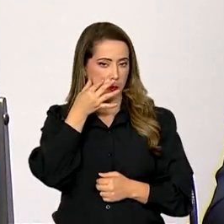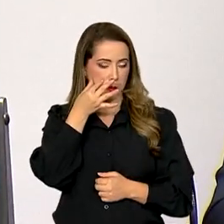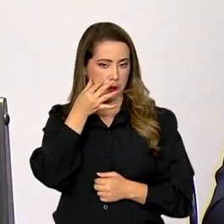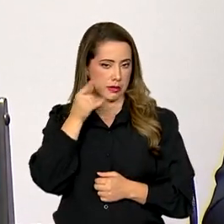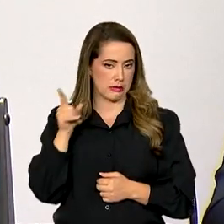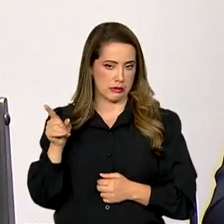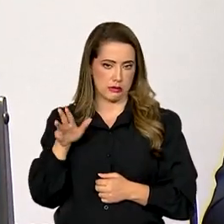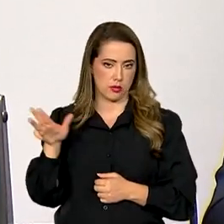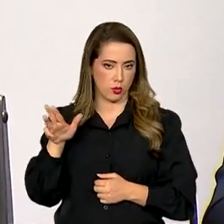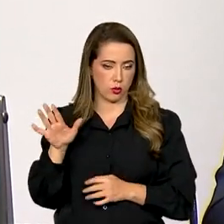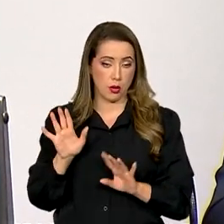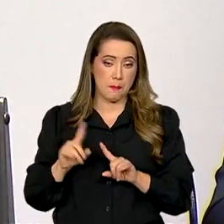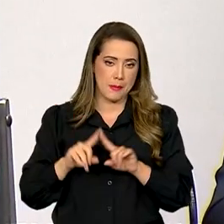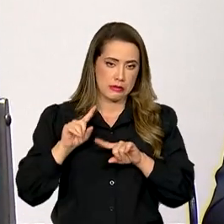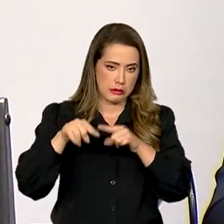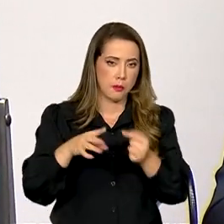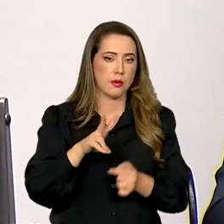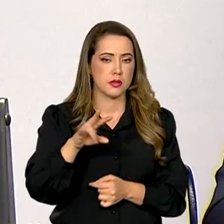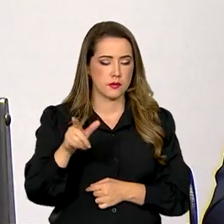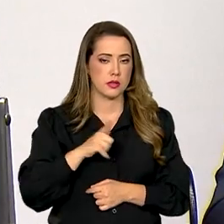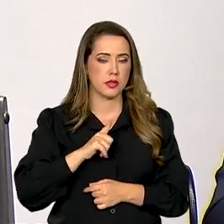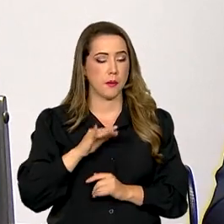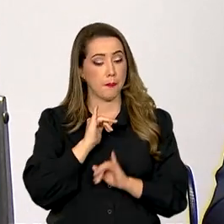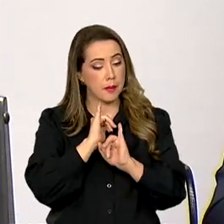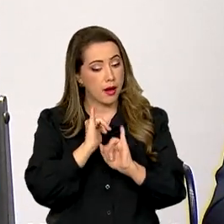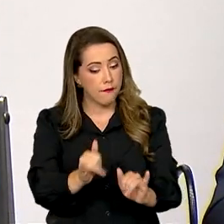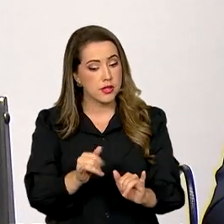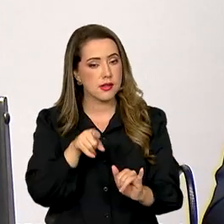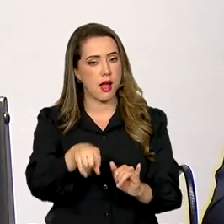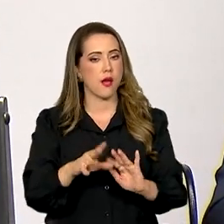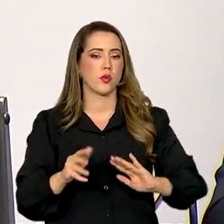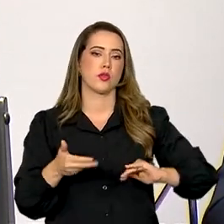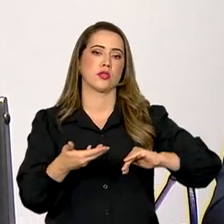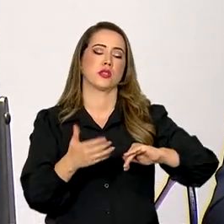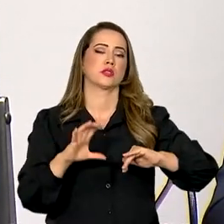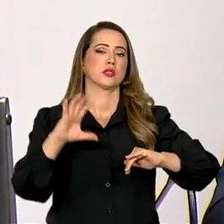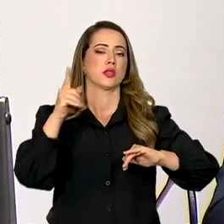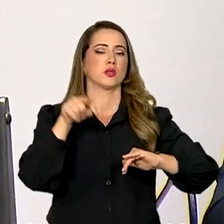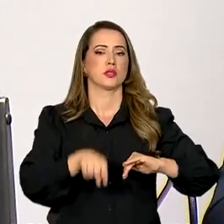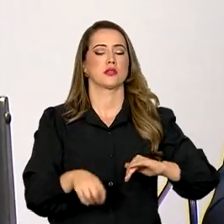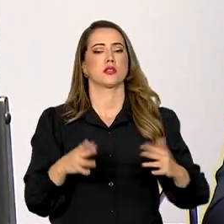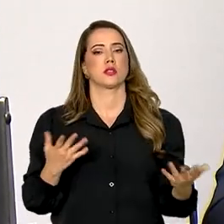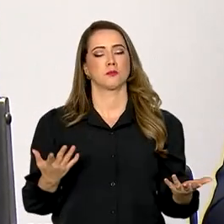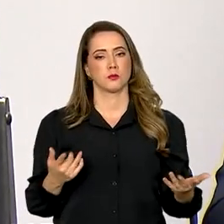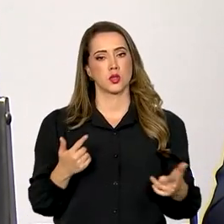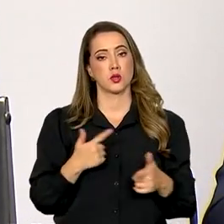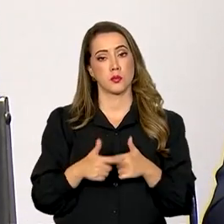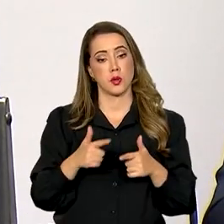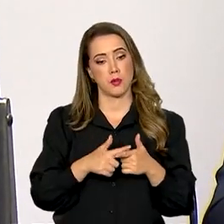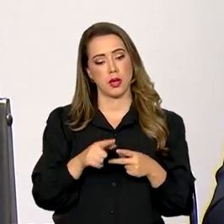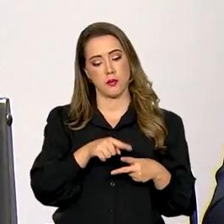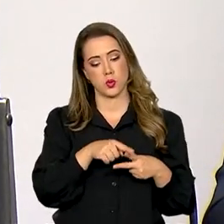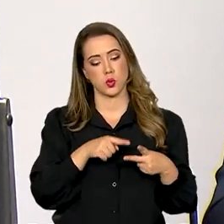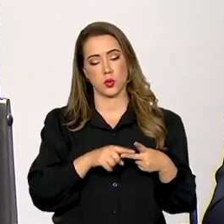informar o Congresso do que está acontecendo em relação a esses dois temas centrais. Obrigado.